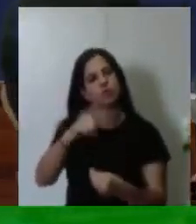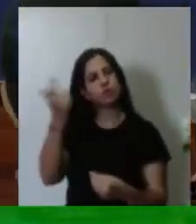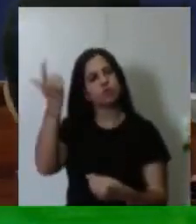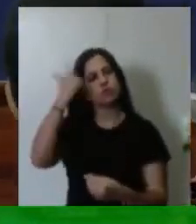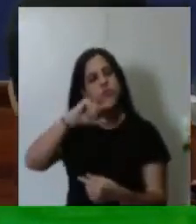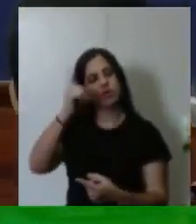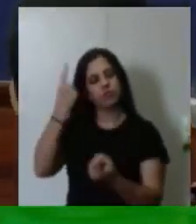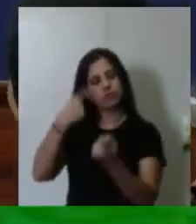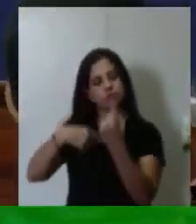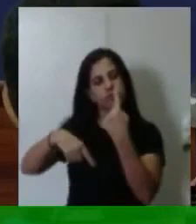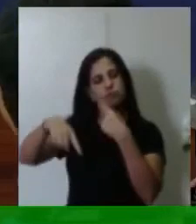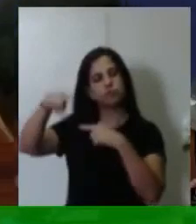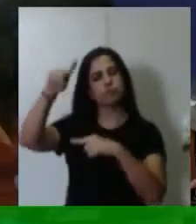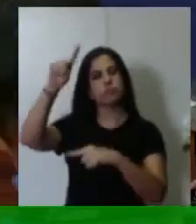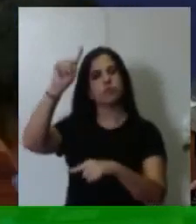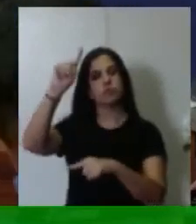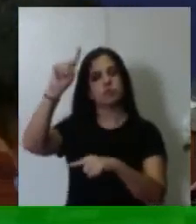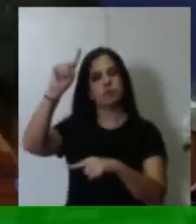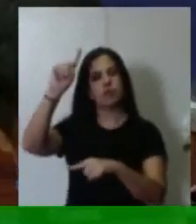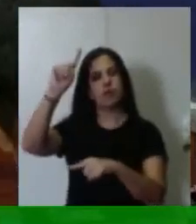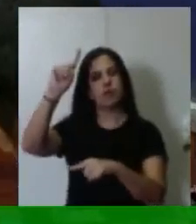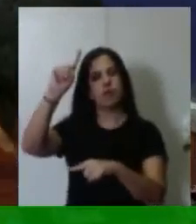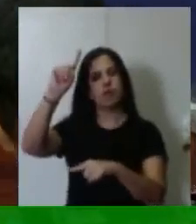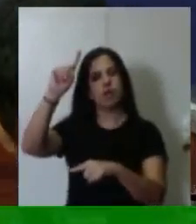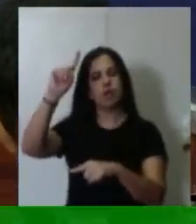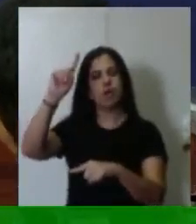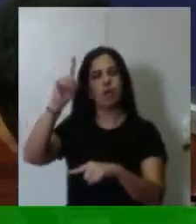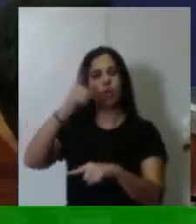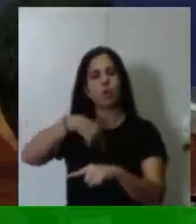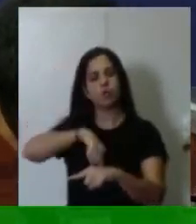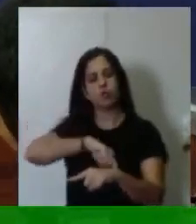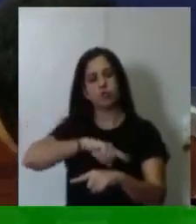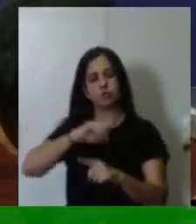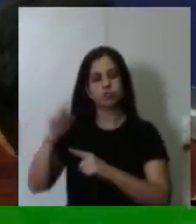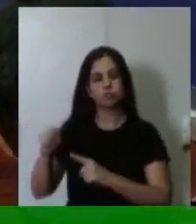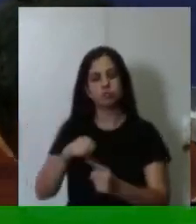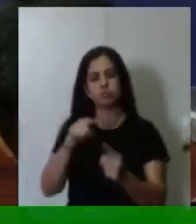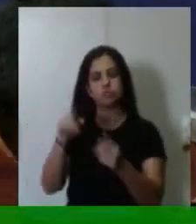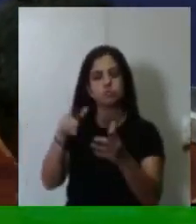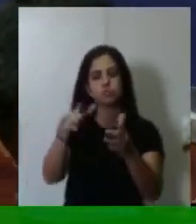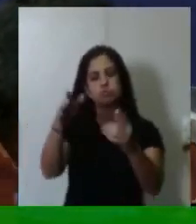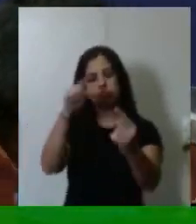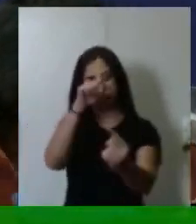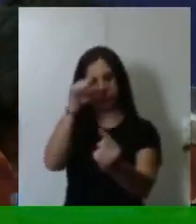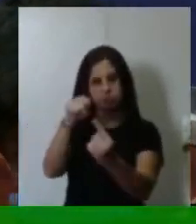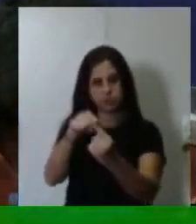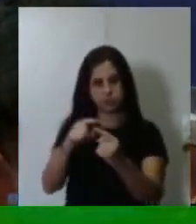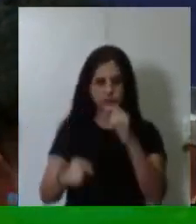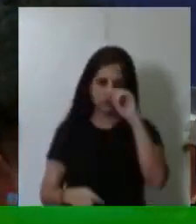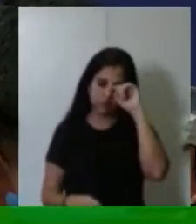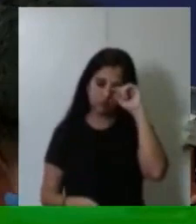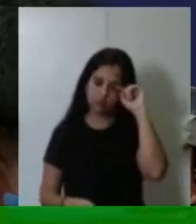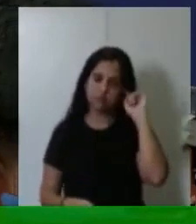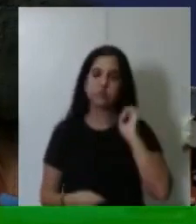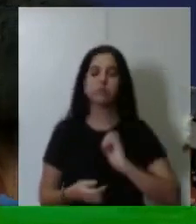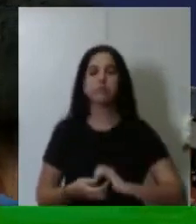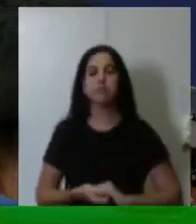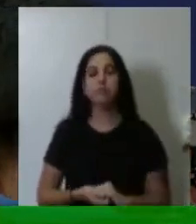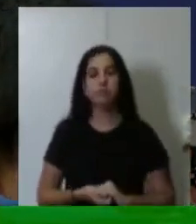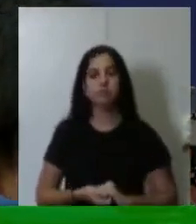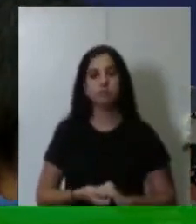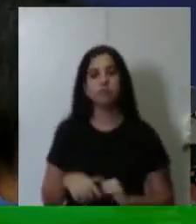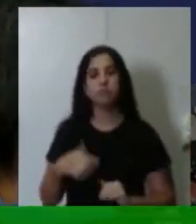conseguir superar o nosso próprio destino. Então, eu quero, agora, para